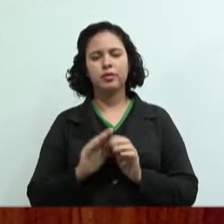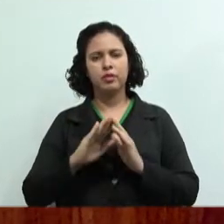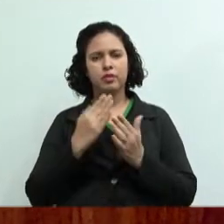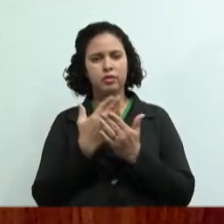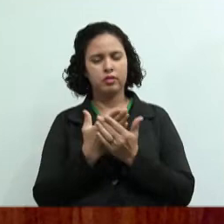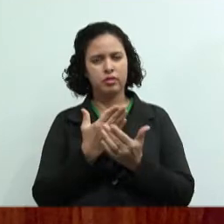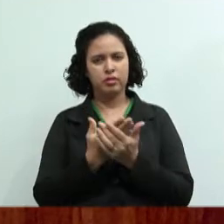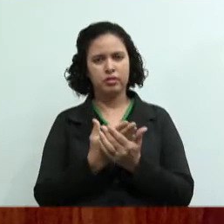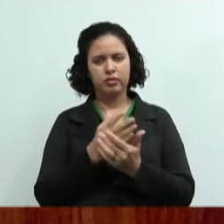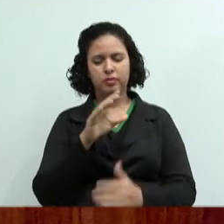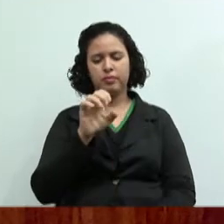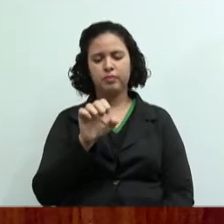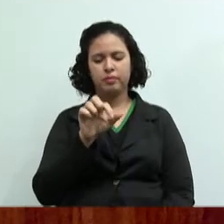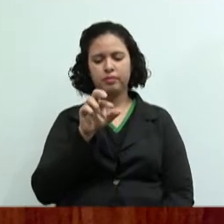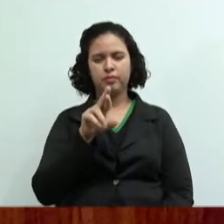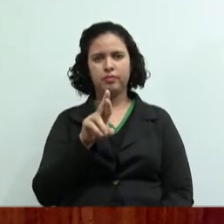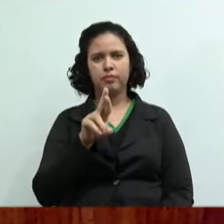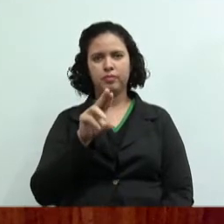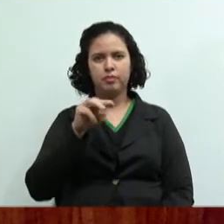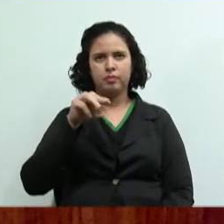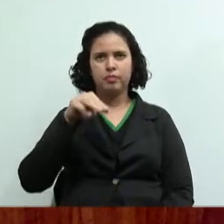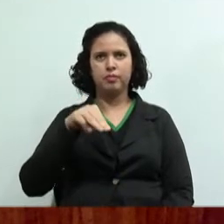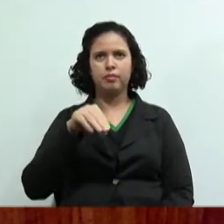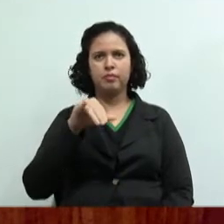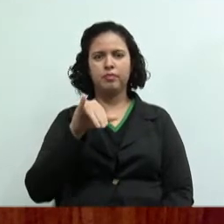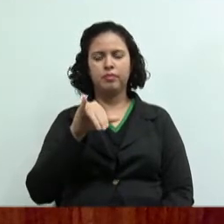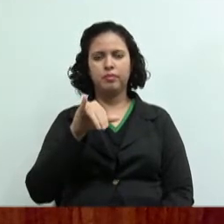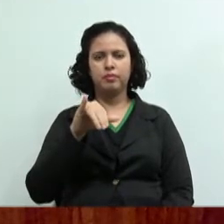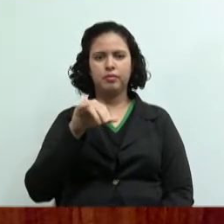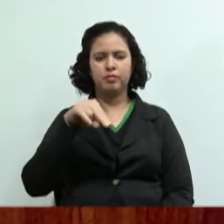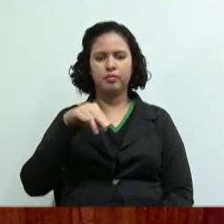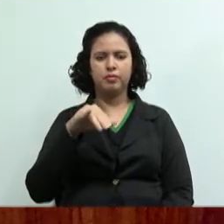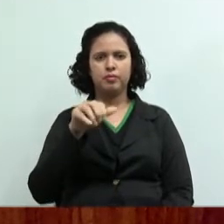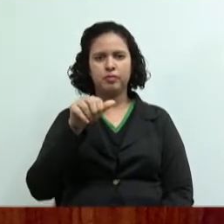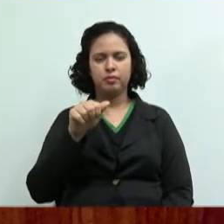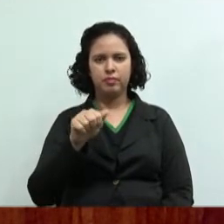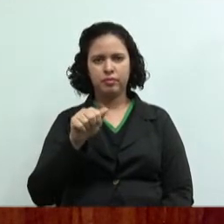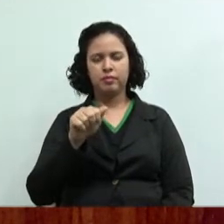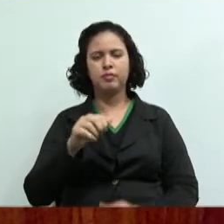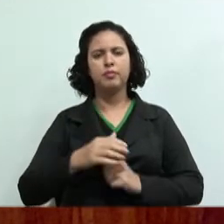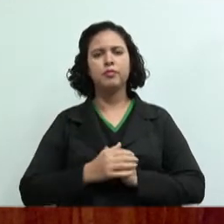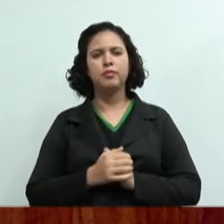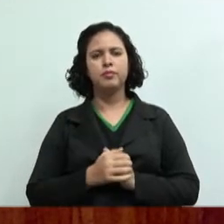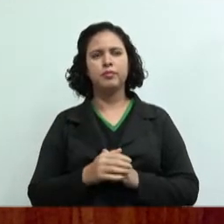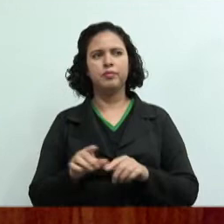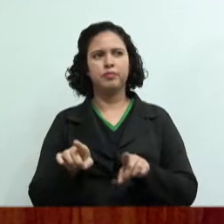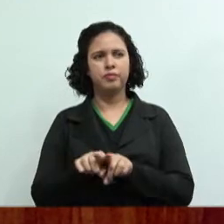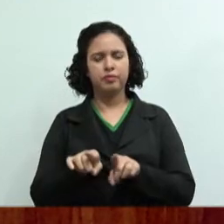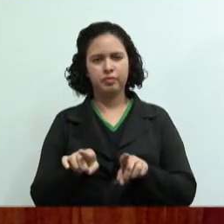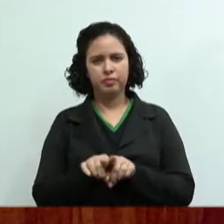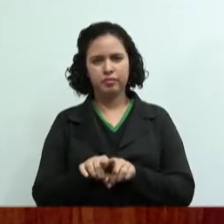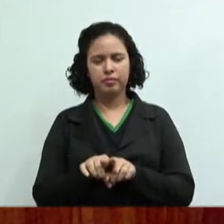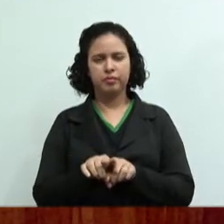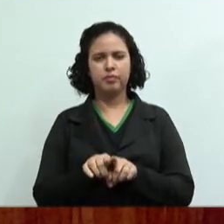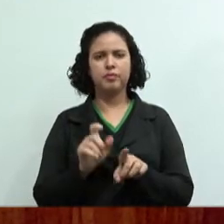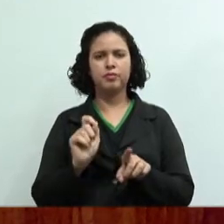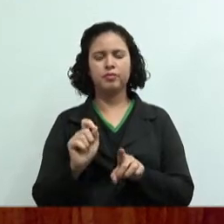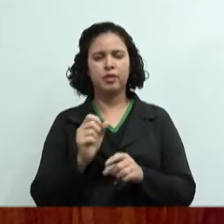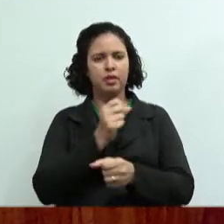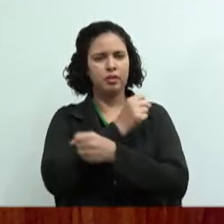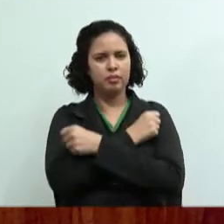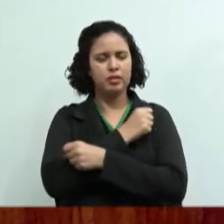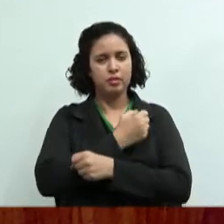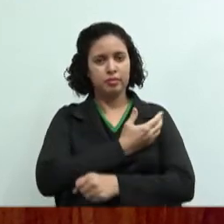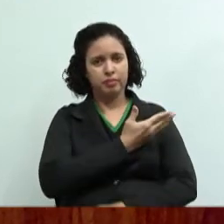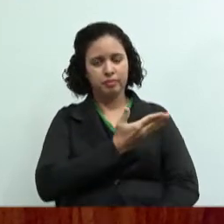Escola Herminia, extensão JPR, CRE Mercadinho. Também um abraço para